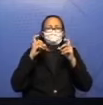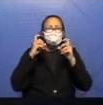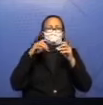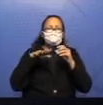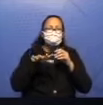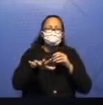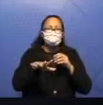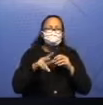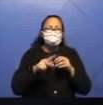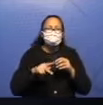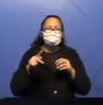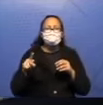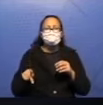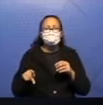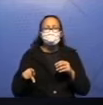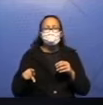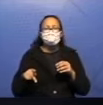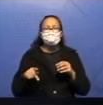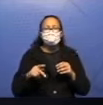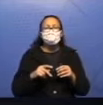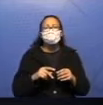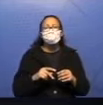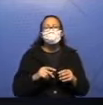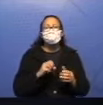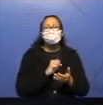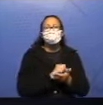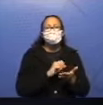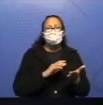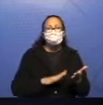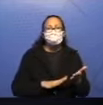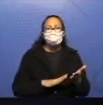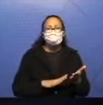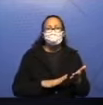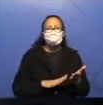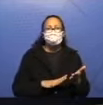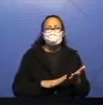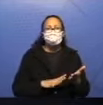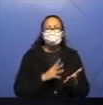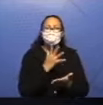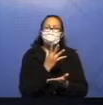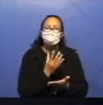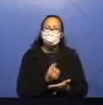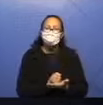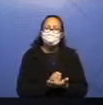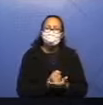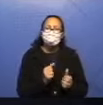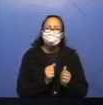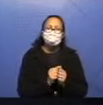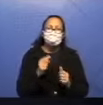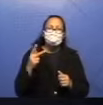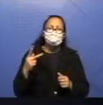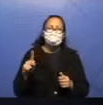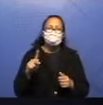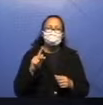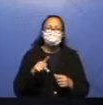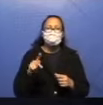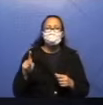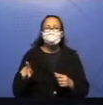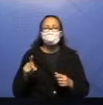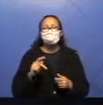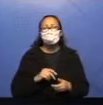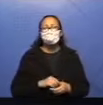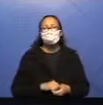também para o professor. Tá? As atividades e as tarefas. Pelo aplicativo. Com o seu professor. Tá certo?